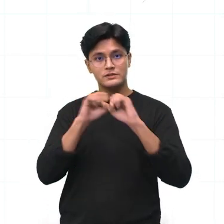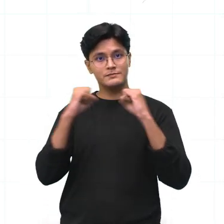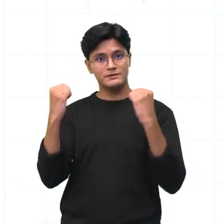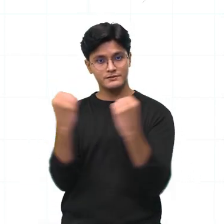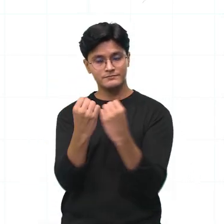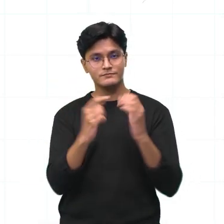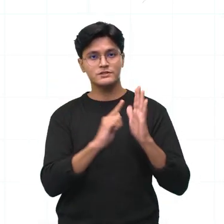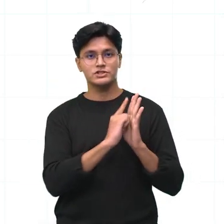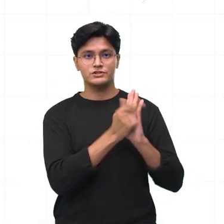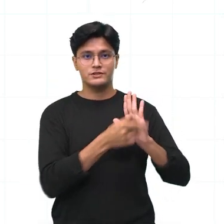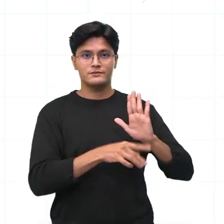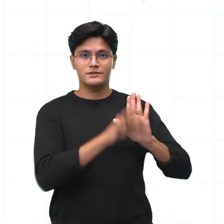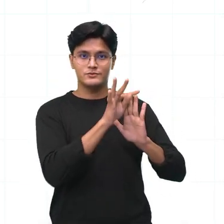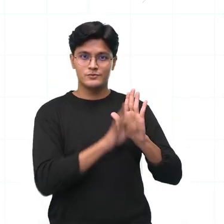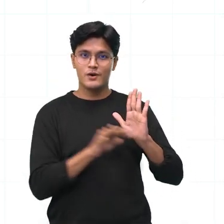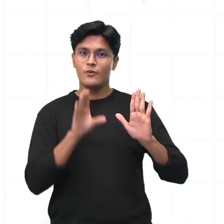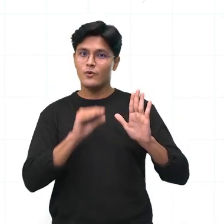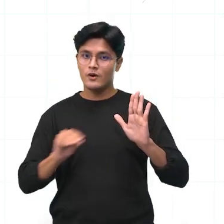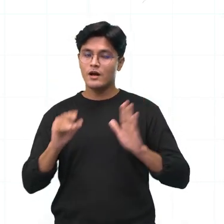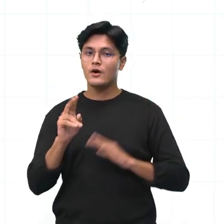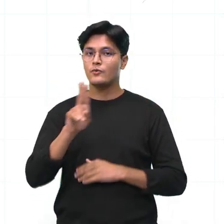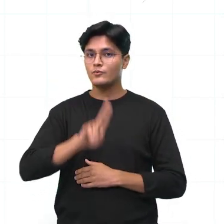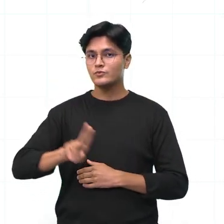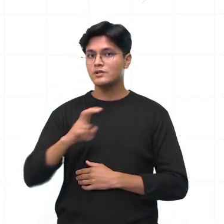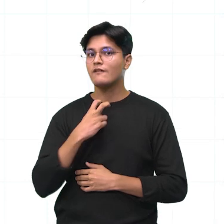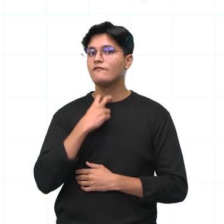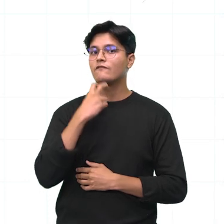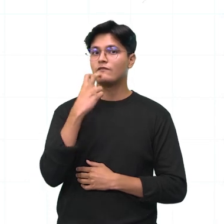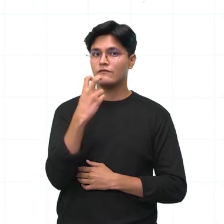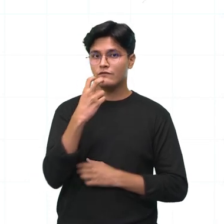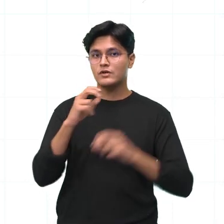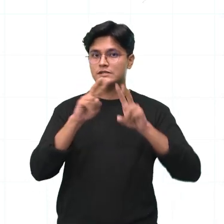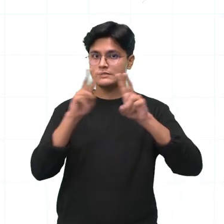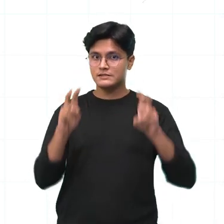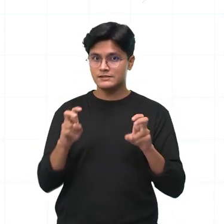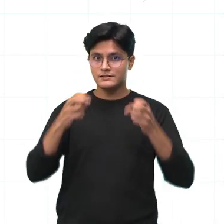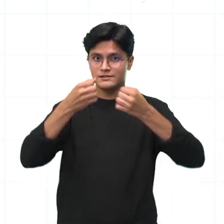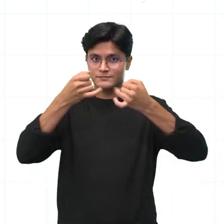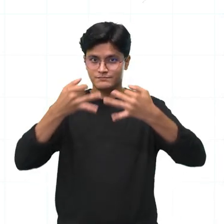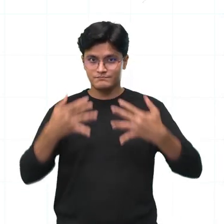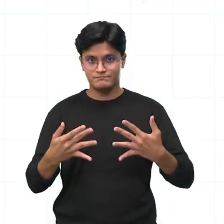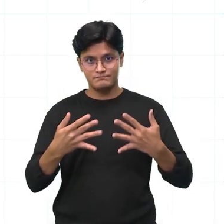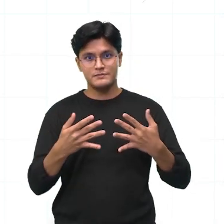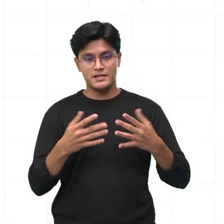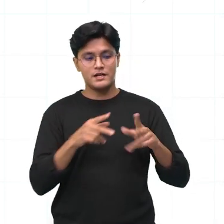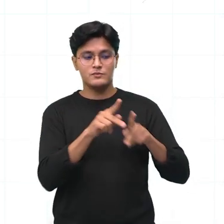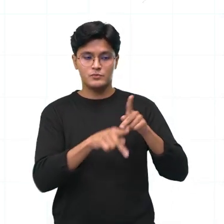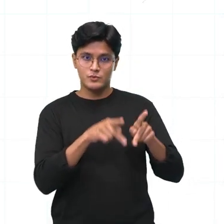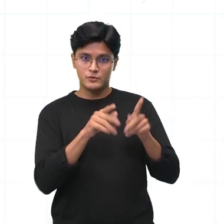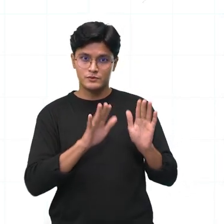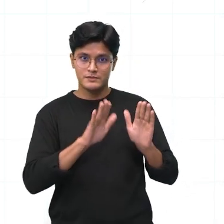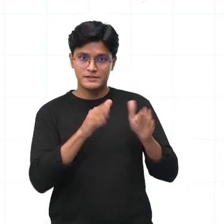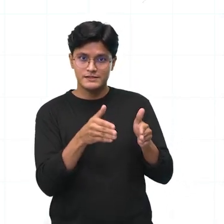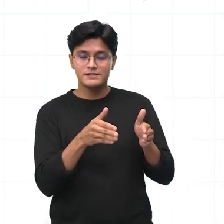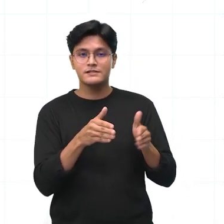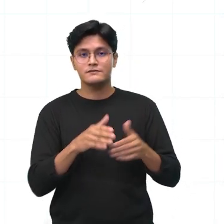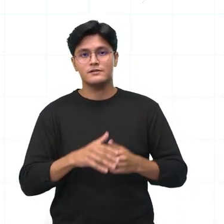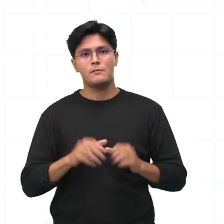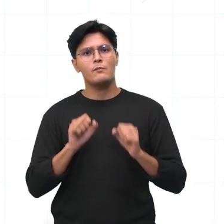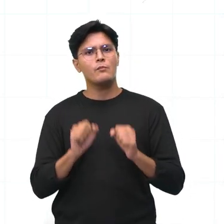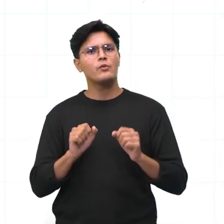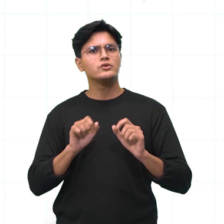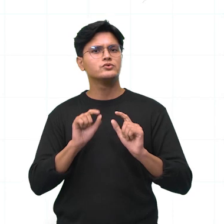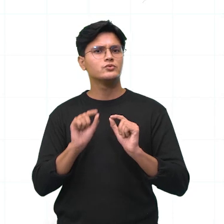nós vamos utilizar aí a voz para apresentar um tema a um público específico. Ele aborda, né? Pode